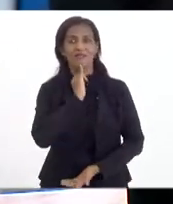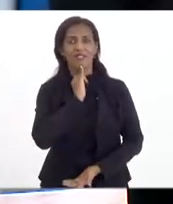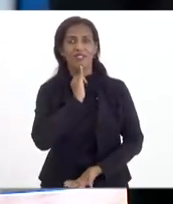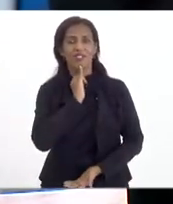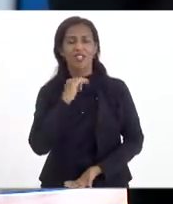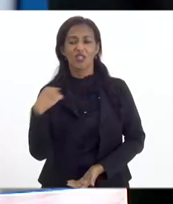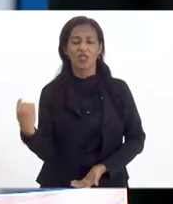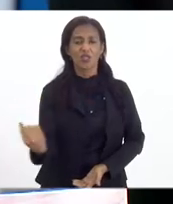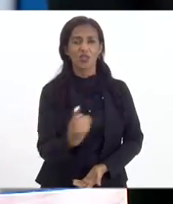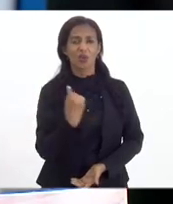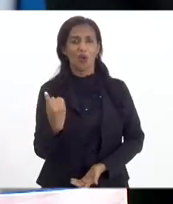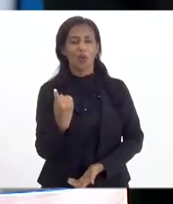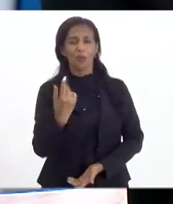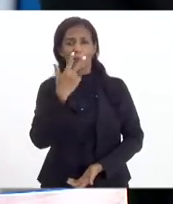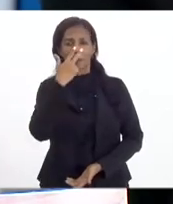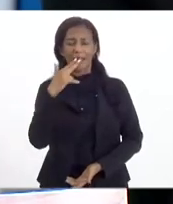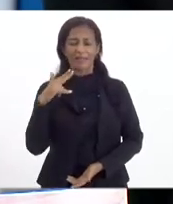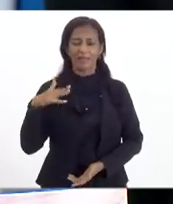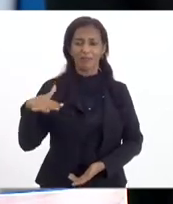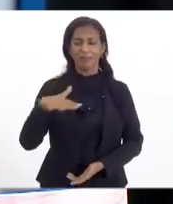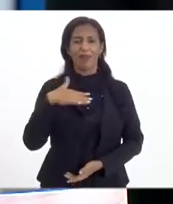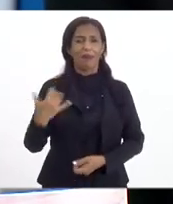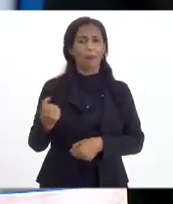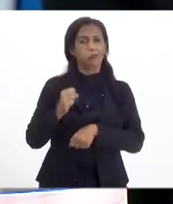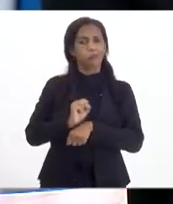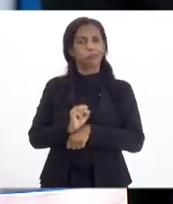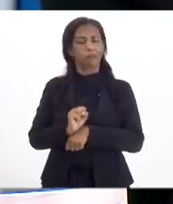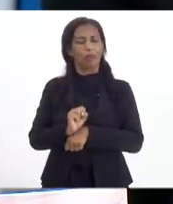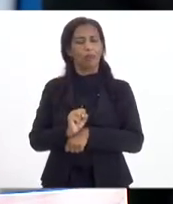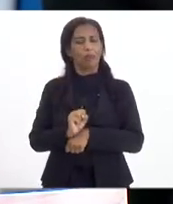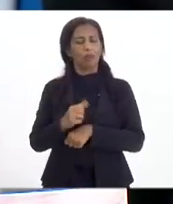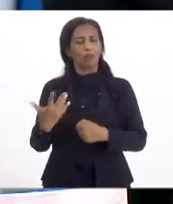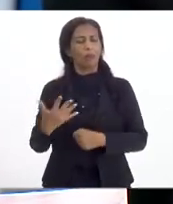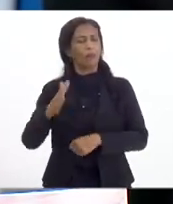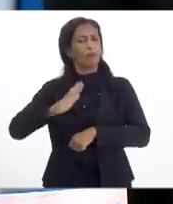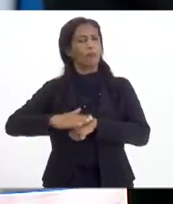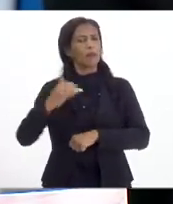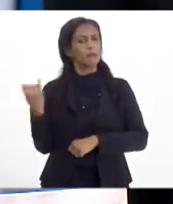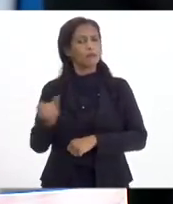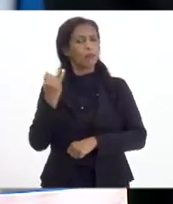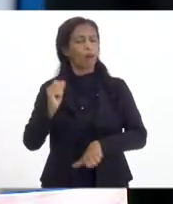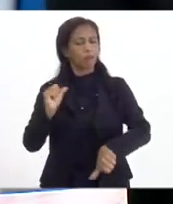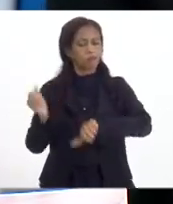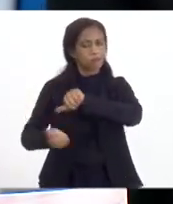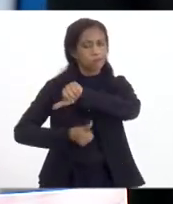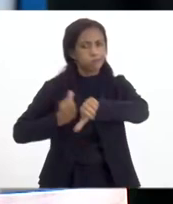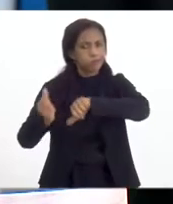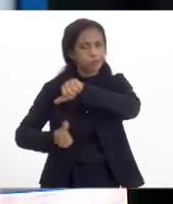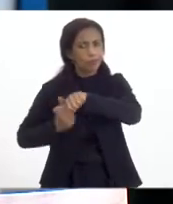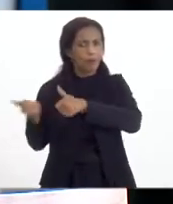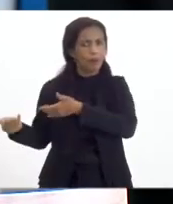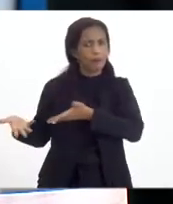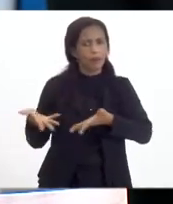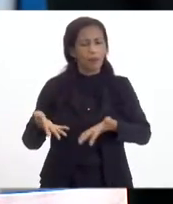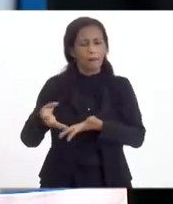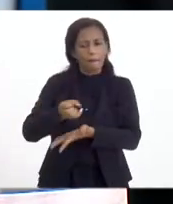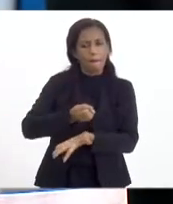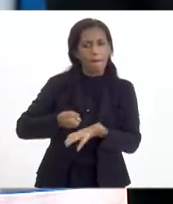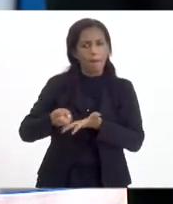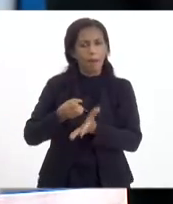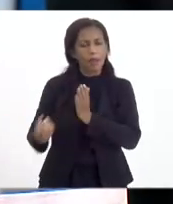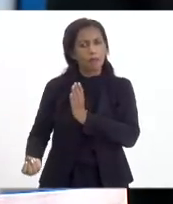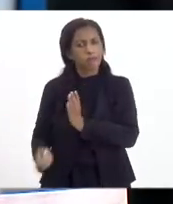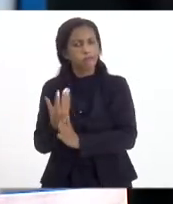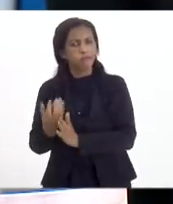dormitória. Então, acho que a bandeira mais importante que a gente pode estar mudando essa região, trazendo base produtiva para cá,